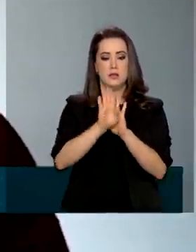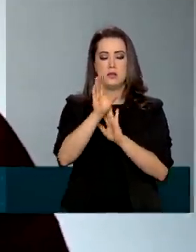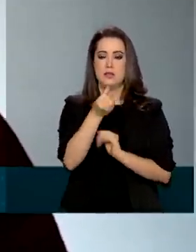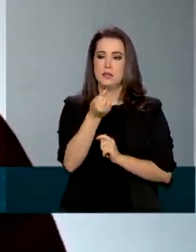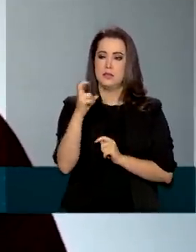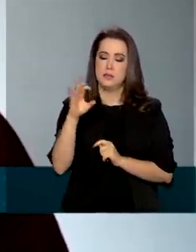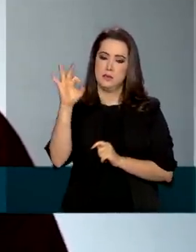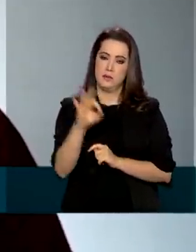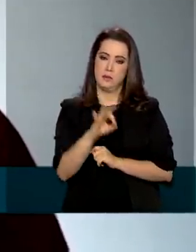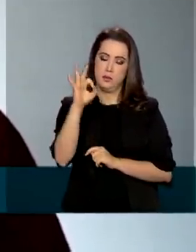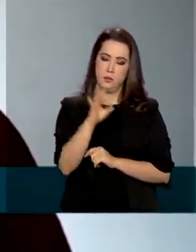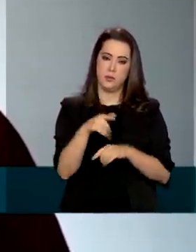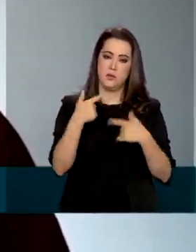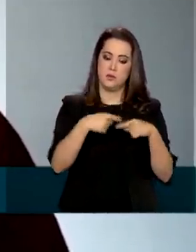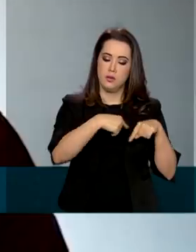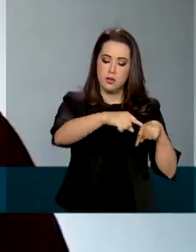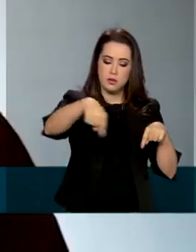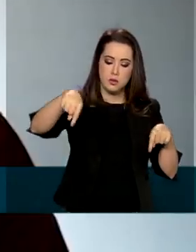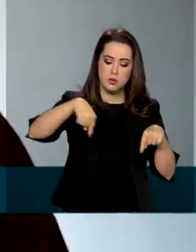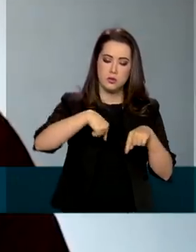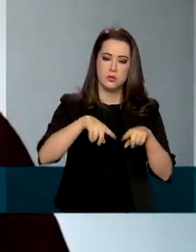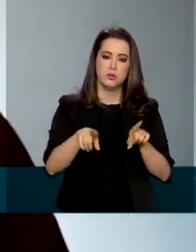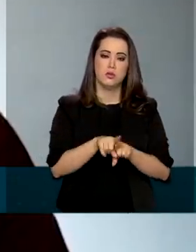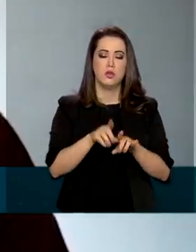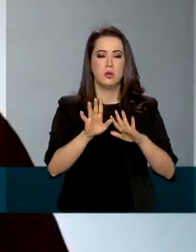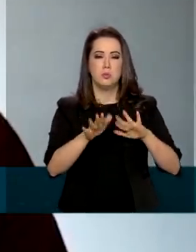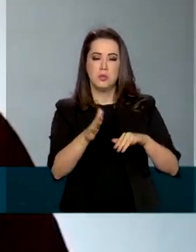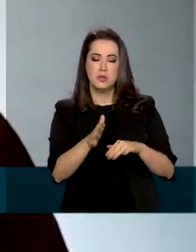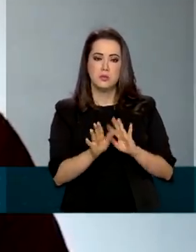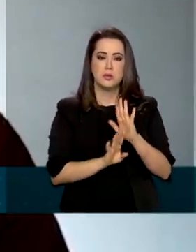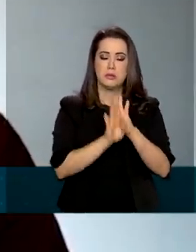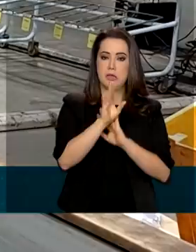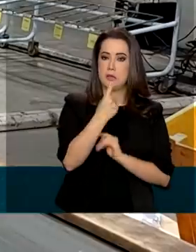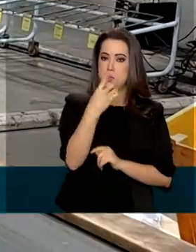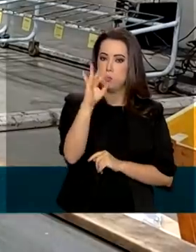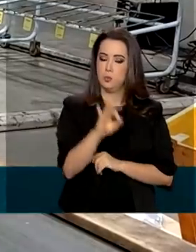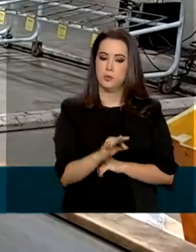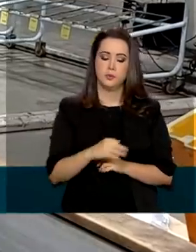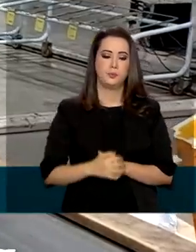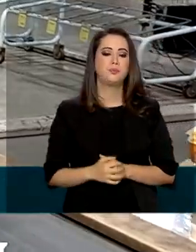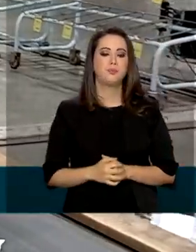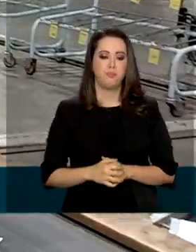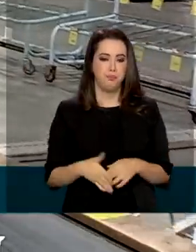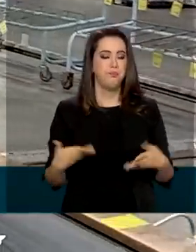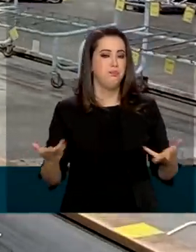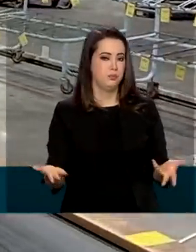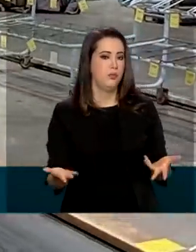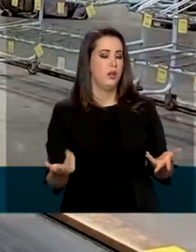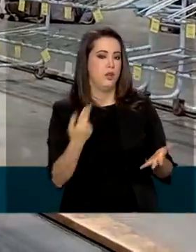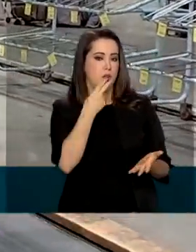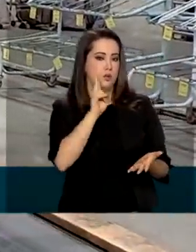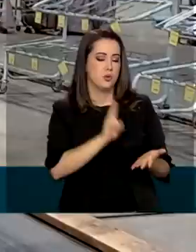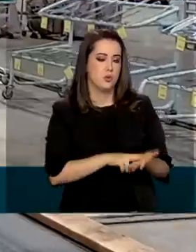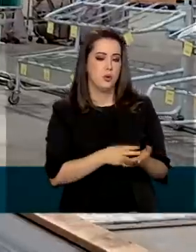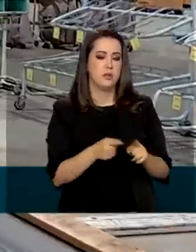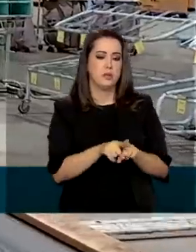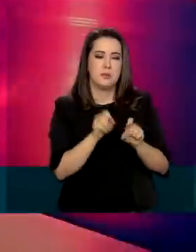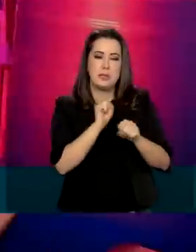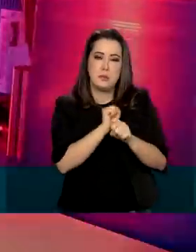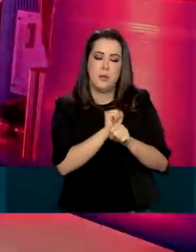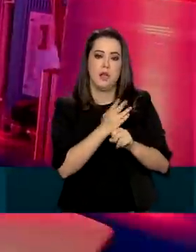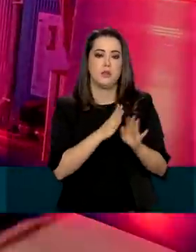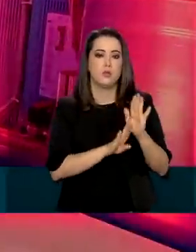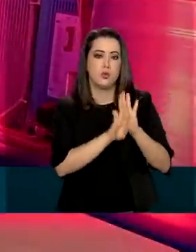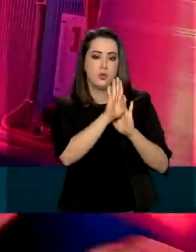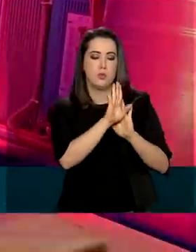lojas físicas, esse crescimento deve ficar em torno de 1%. Os Correios aguardam um aumento no volume de encomendas de